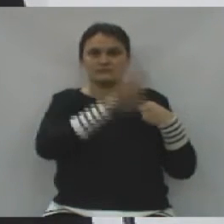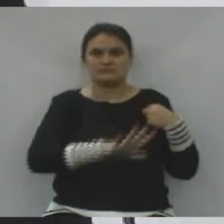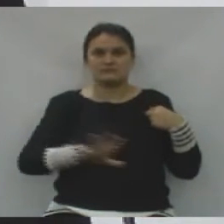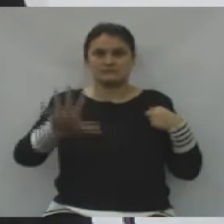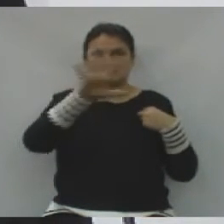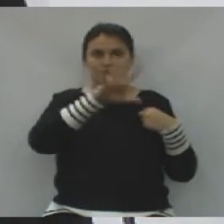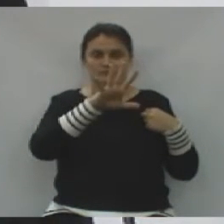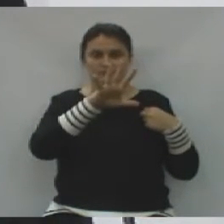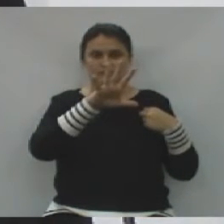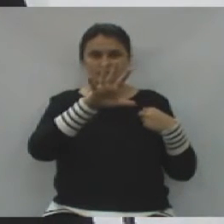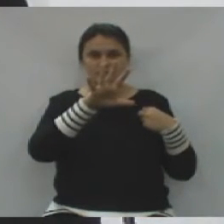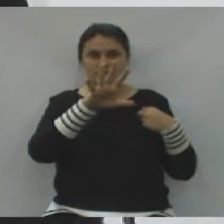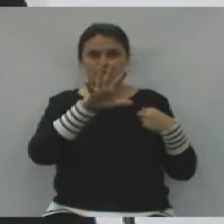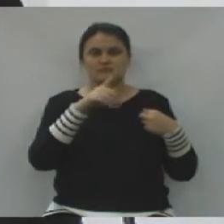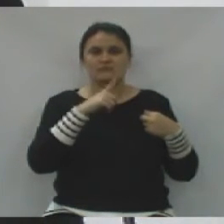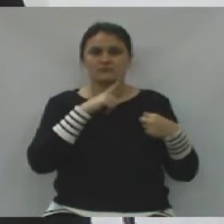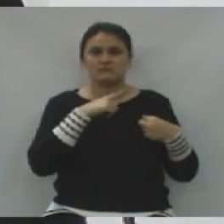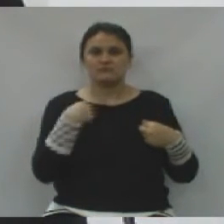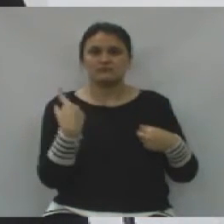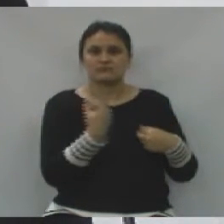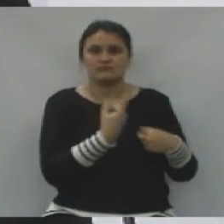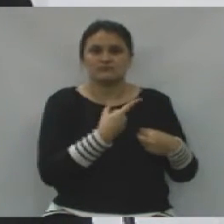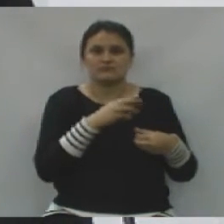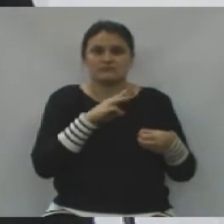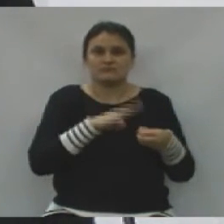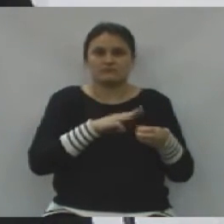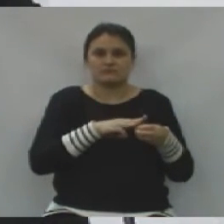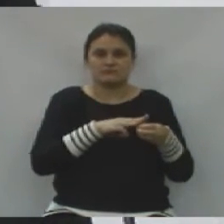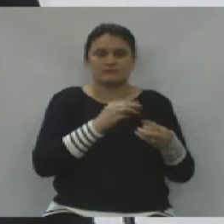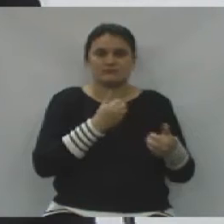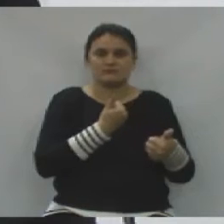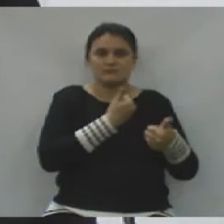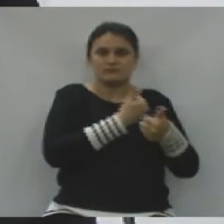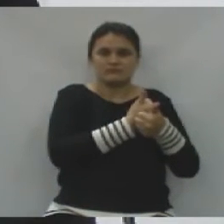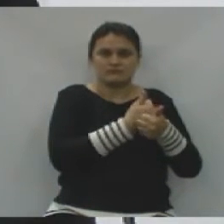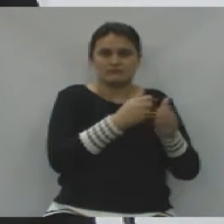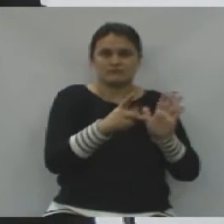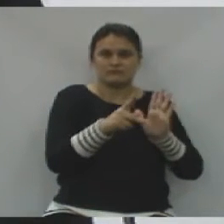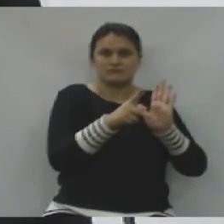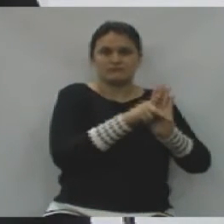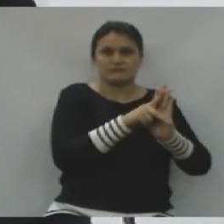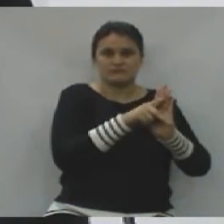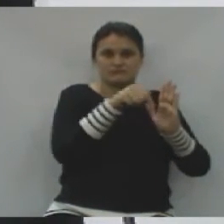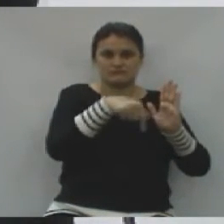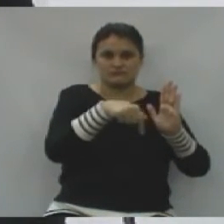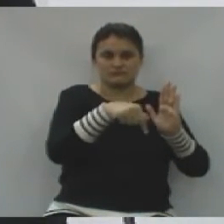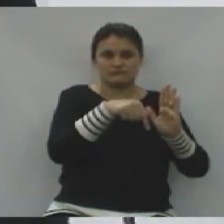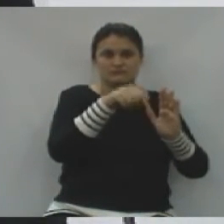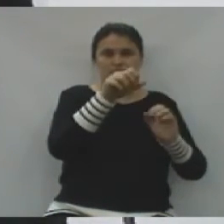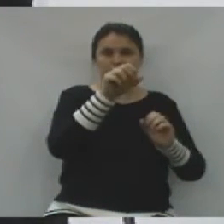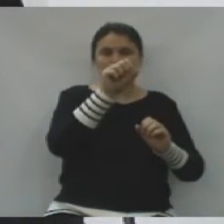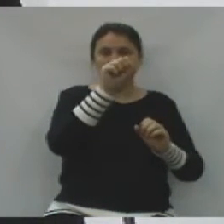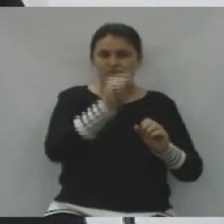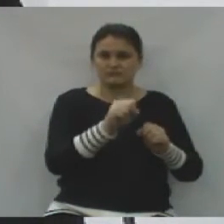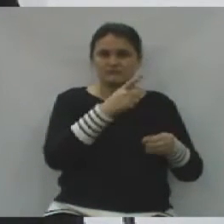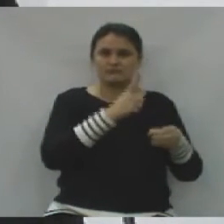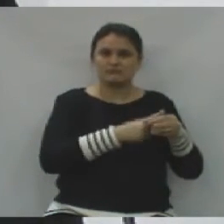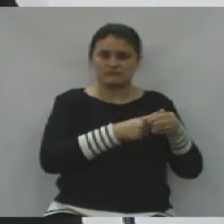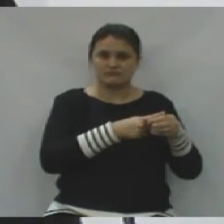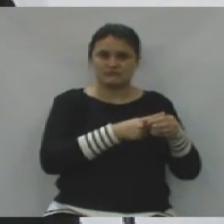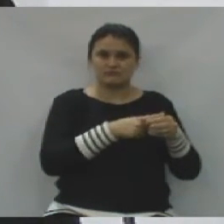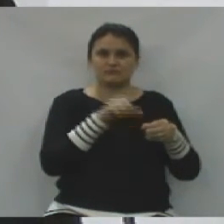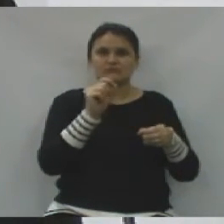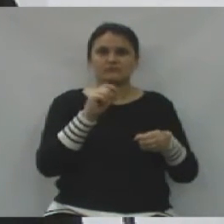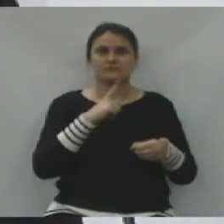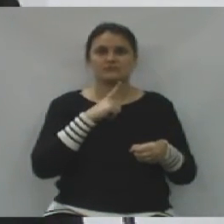que ser do porte de atender os nossos municípios, que pertencem a CanSul, que pertencem AnSulpar, e é o que acontece já hoje em União da